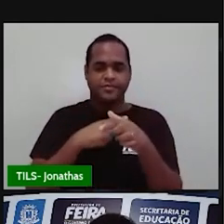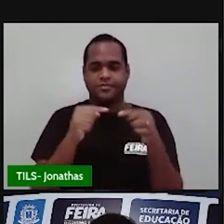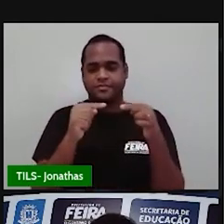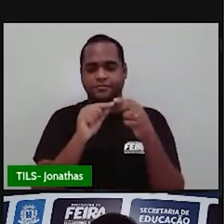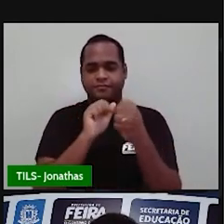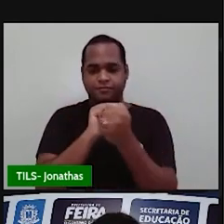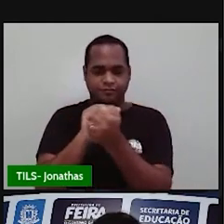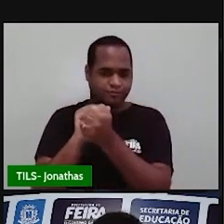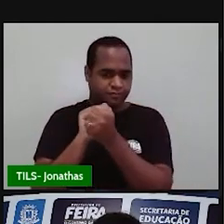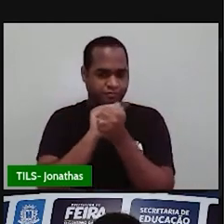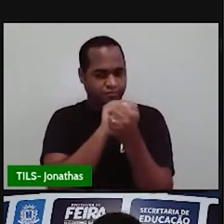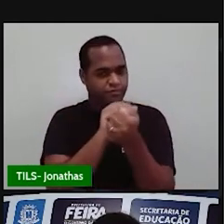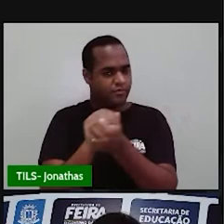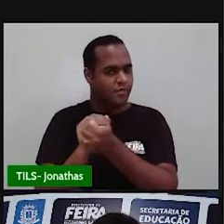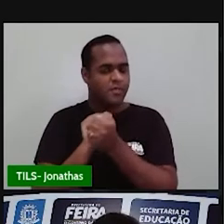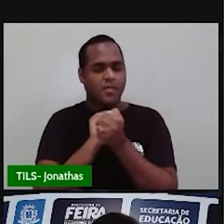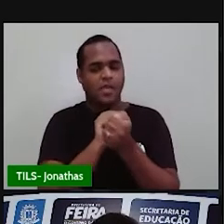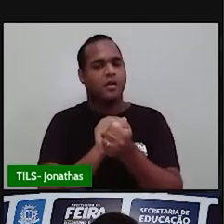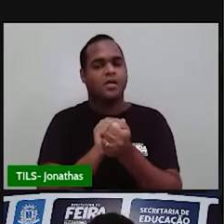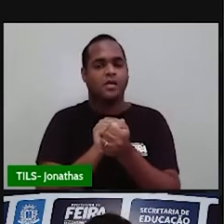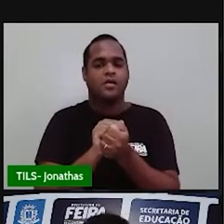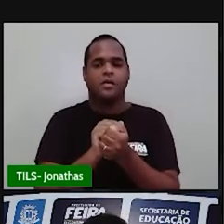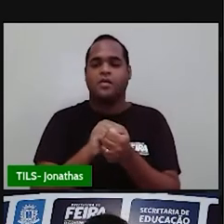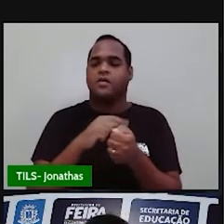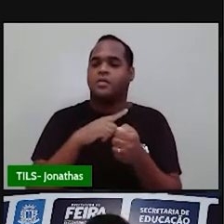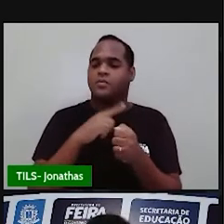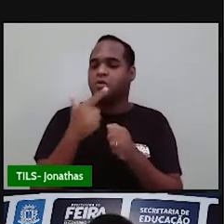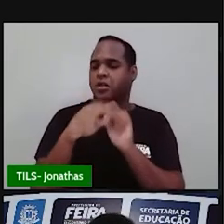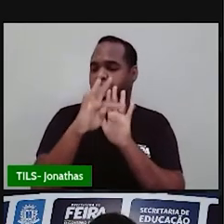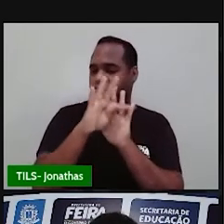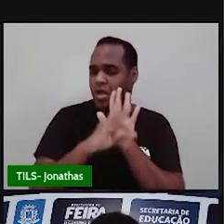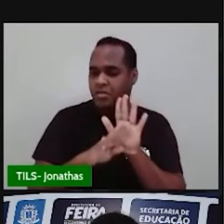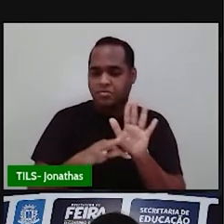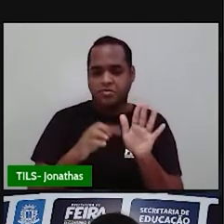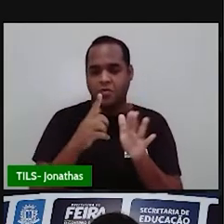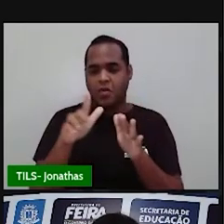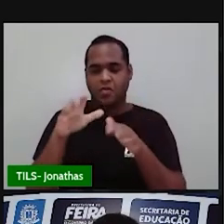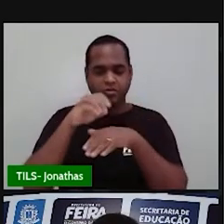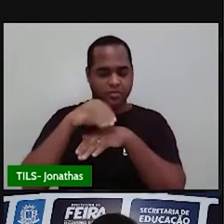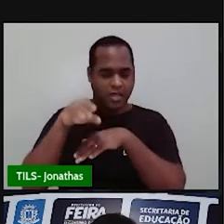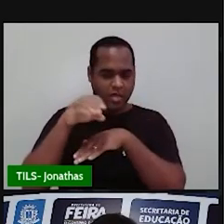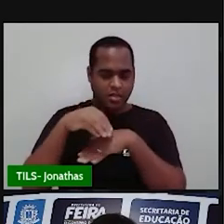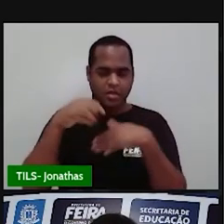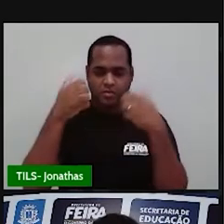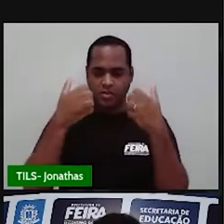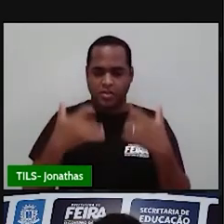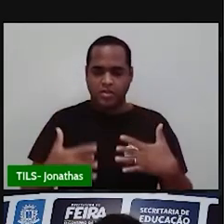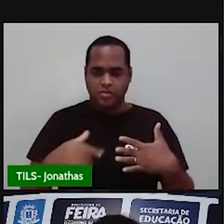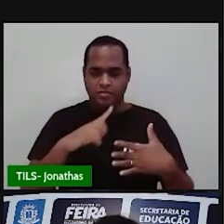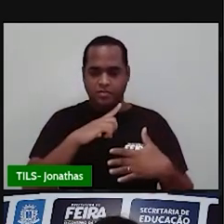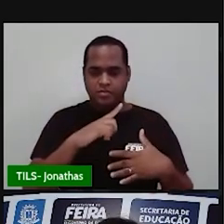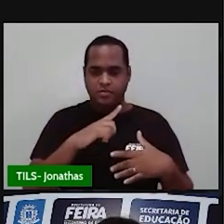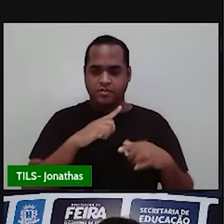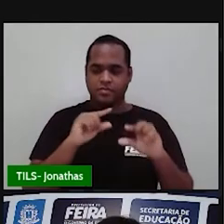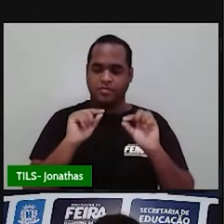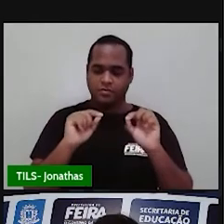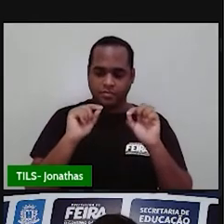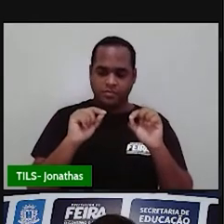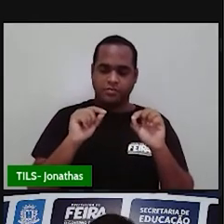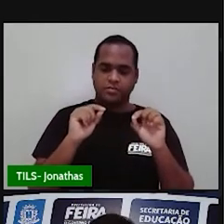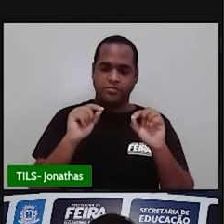em algum texto, em alguma transmissão, enfim. Mas existe aquela